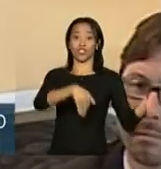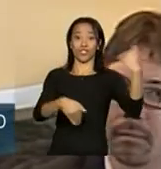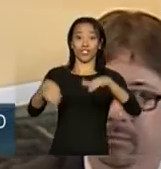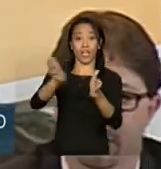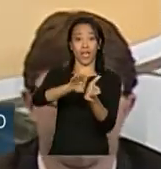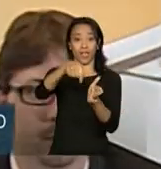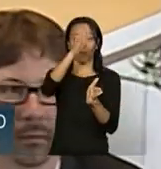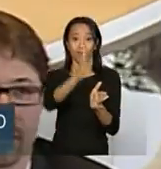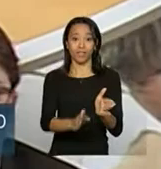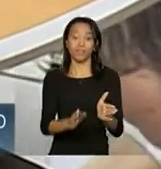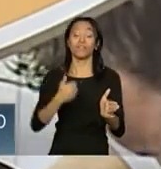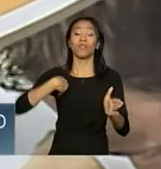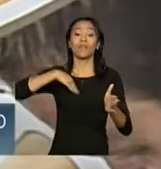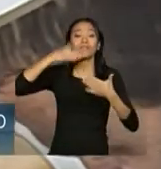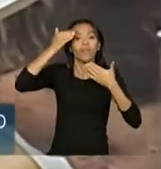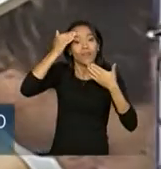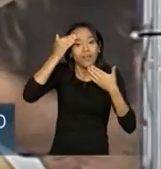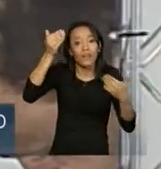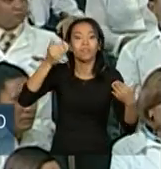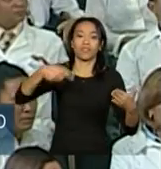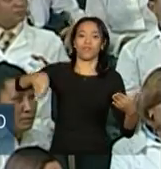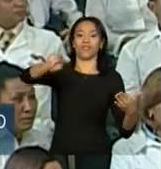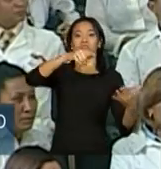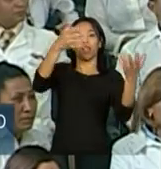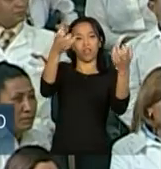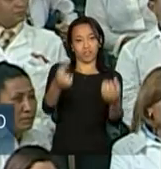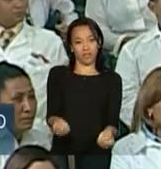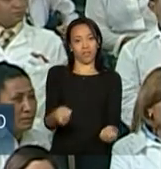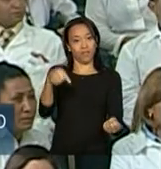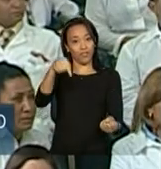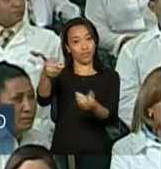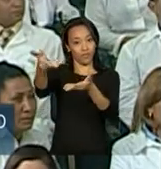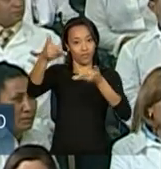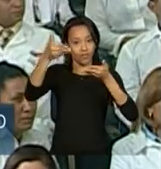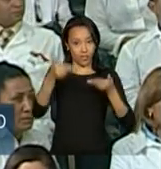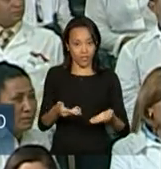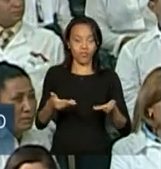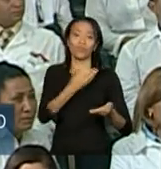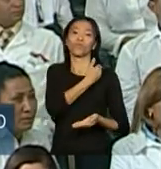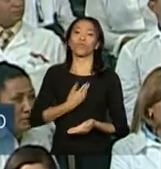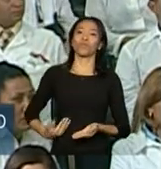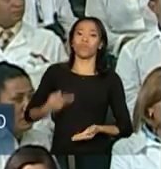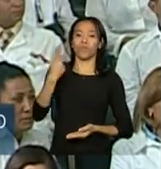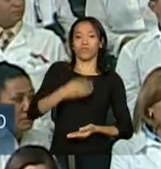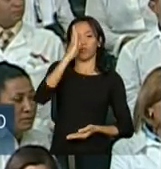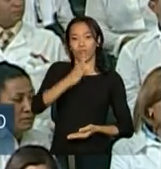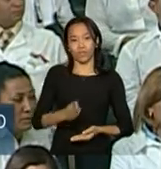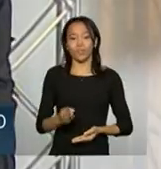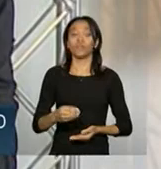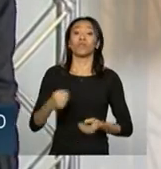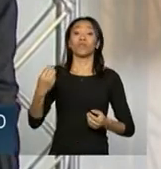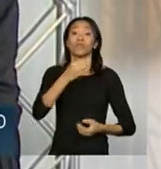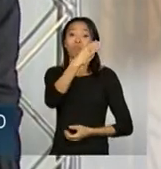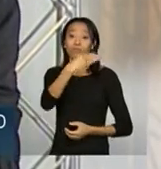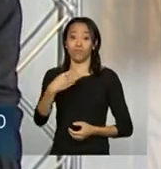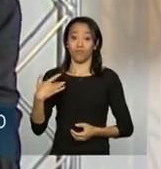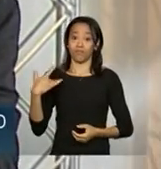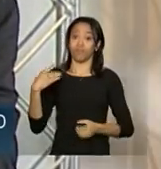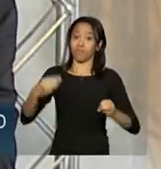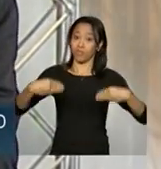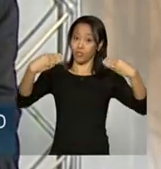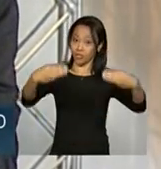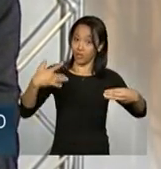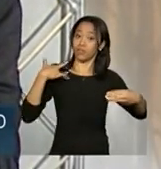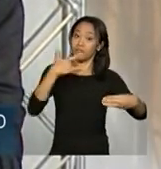queremos agradecer muito vocês terem aceitado esse convite do governo brasileiro, do Ministério da Saúde, vieram